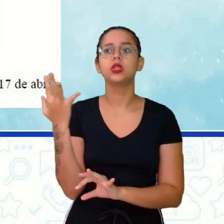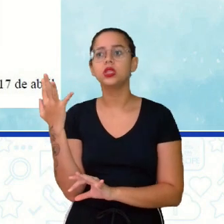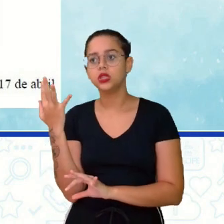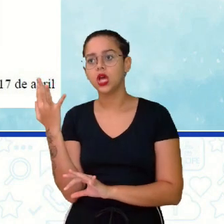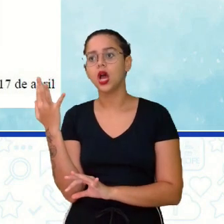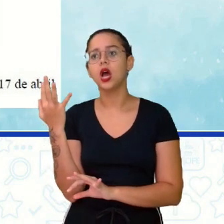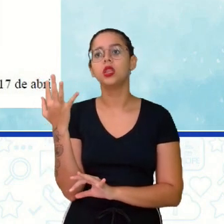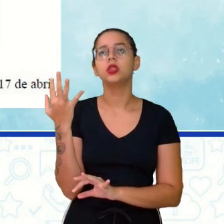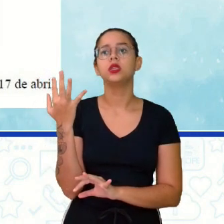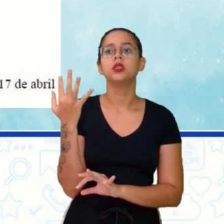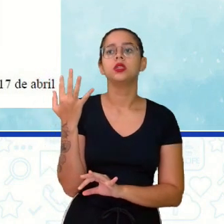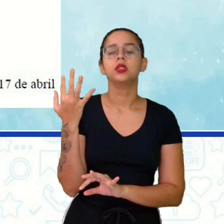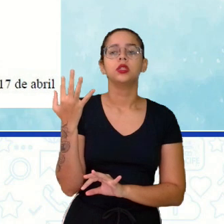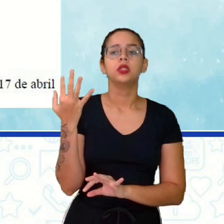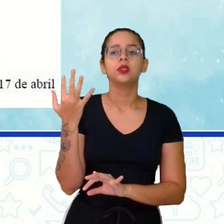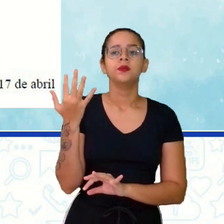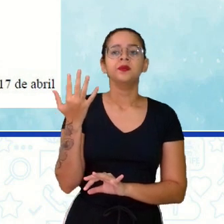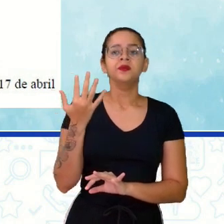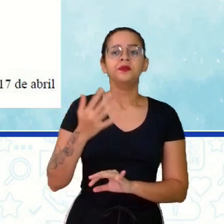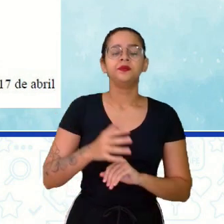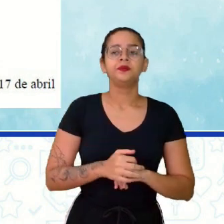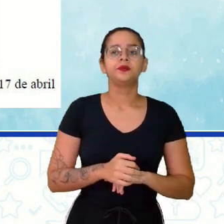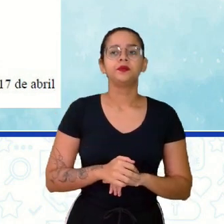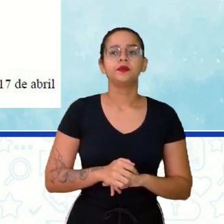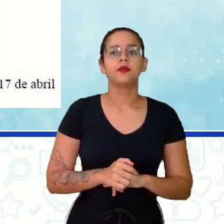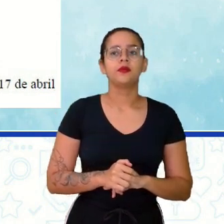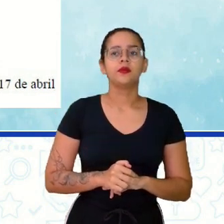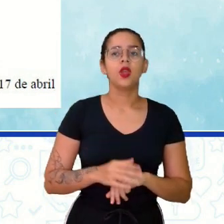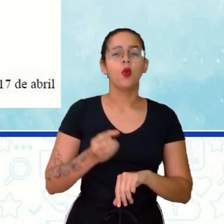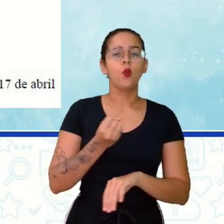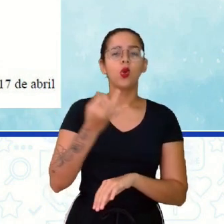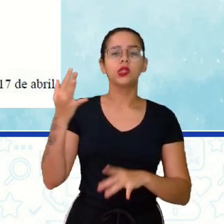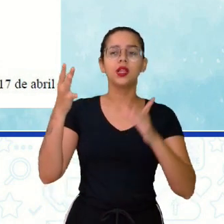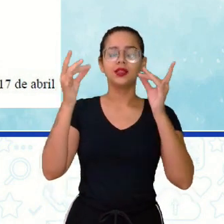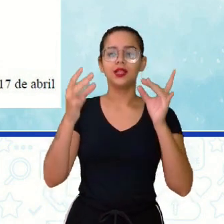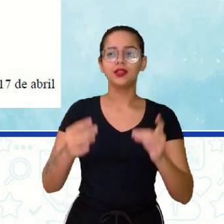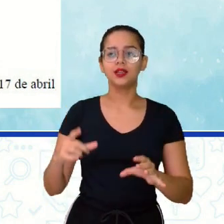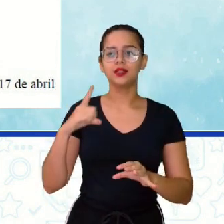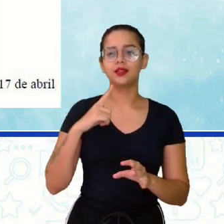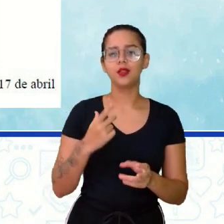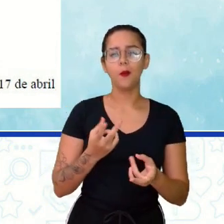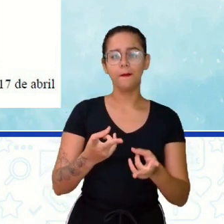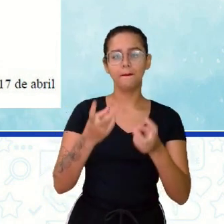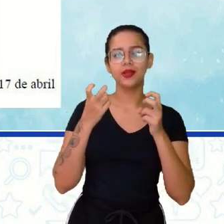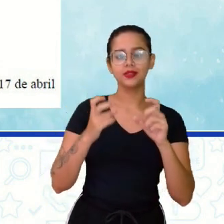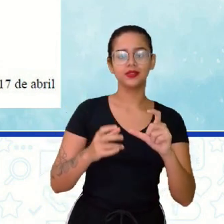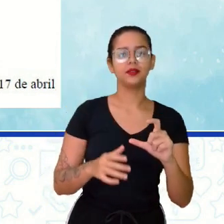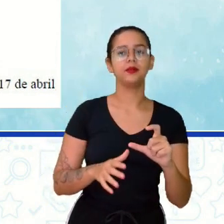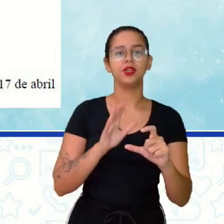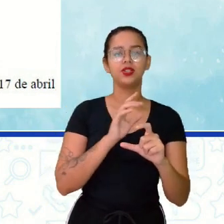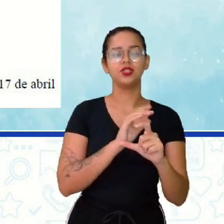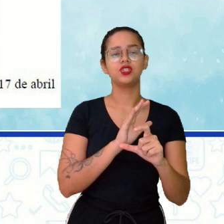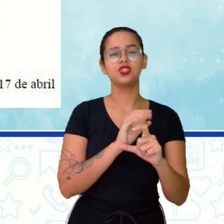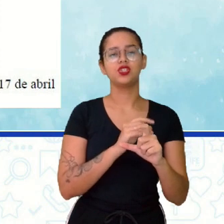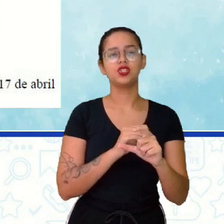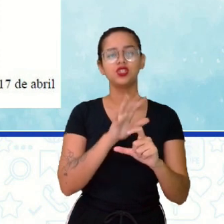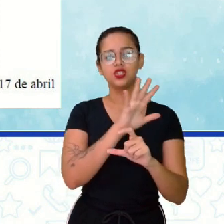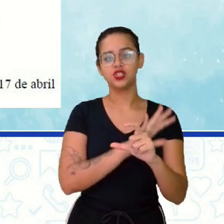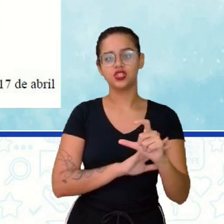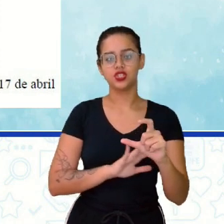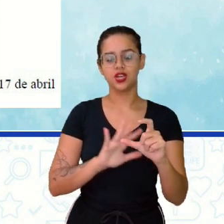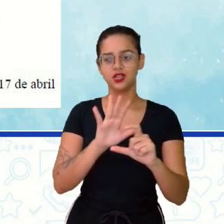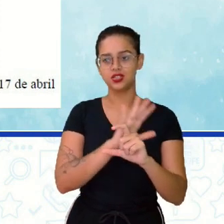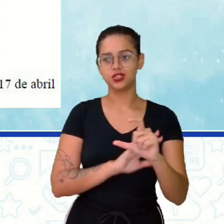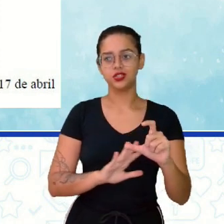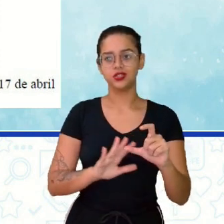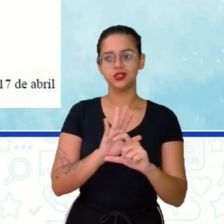detalhes que vão ter. Então, observa essa charge aqui, né? Charge é